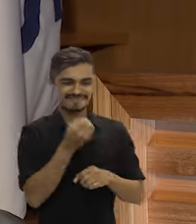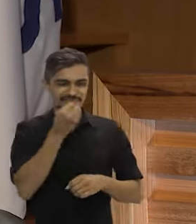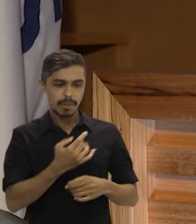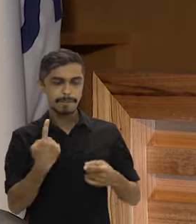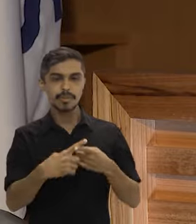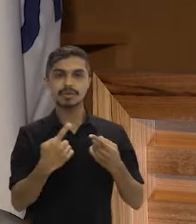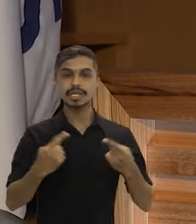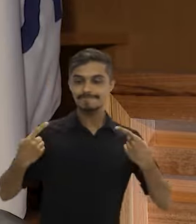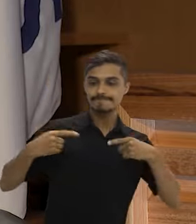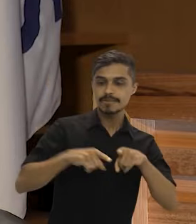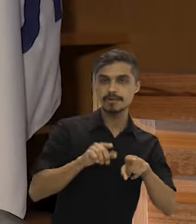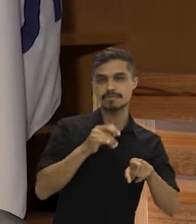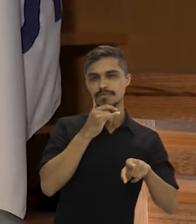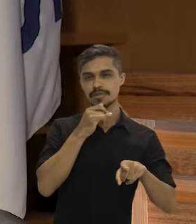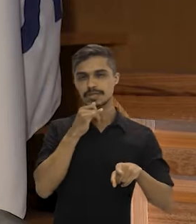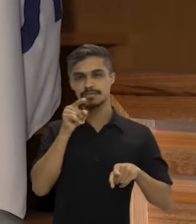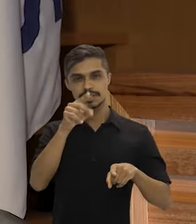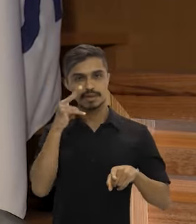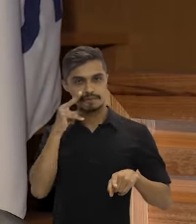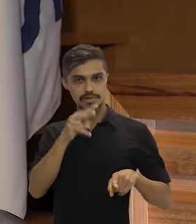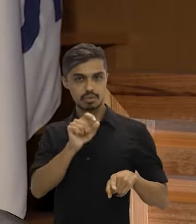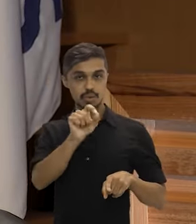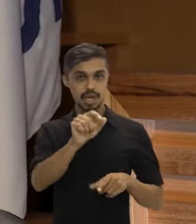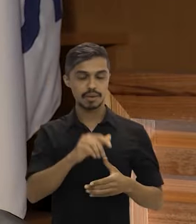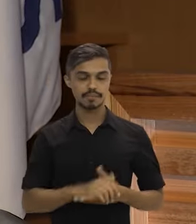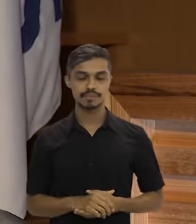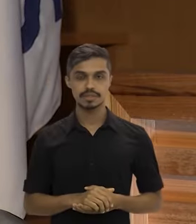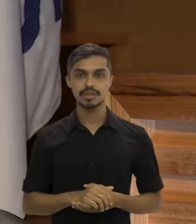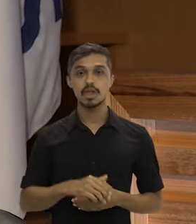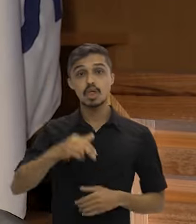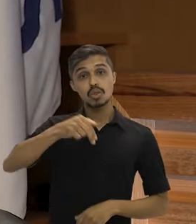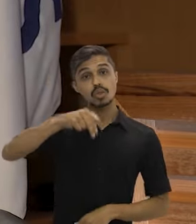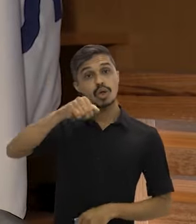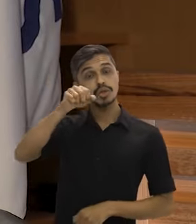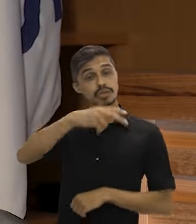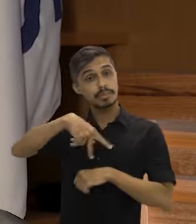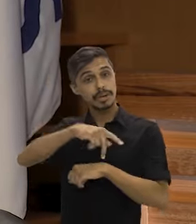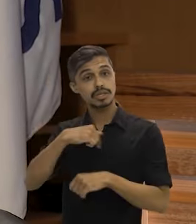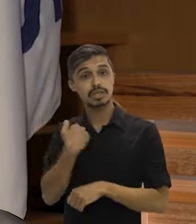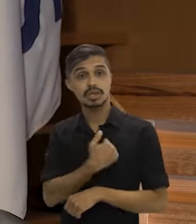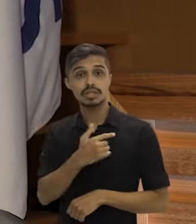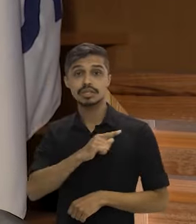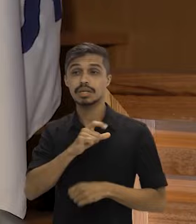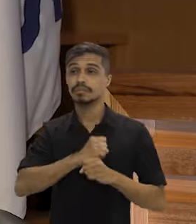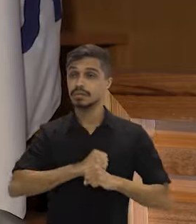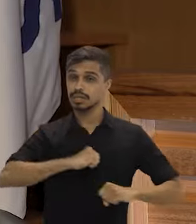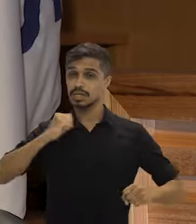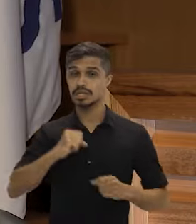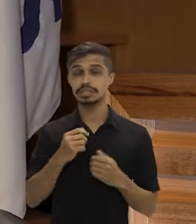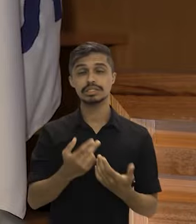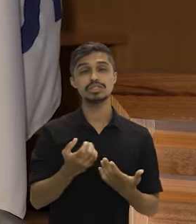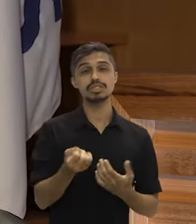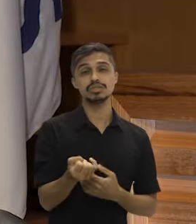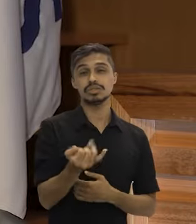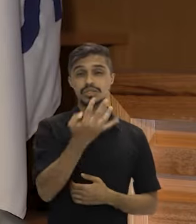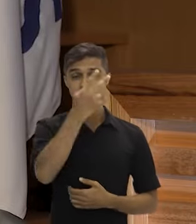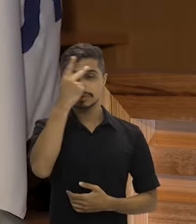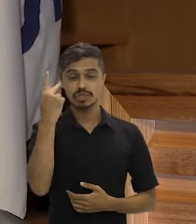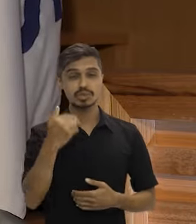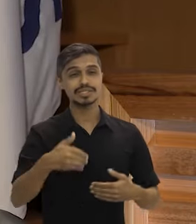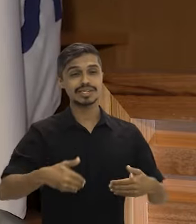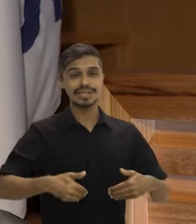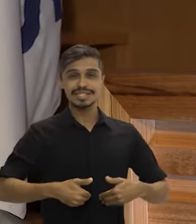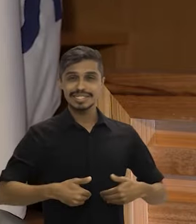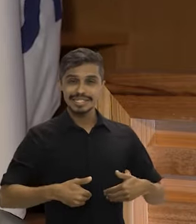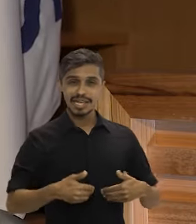estratégico, porque ele está unindo, você vê, é no norte do país que nós temos os maiores índices de desnutrição